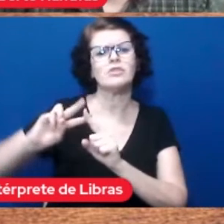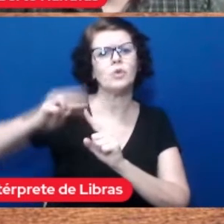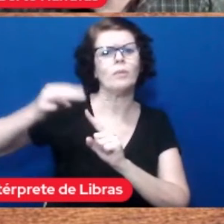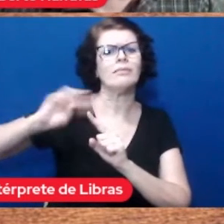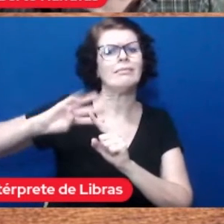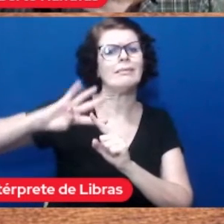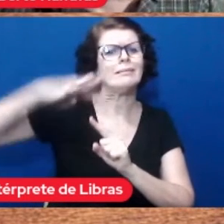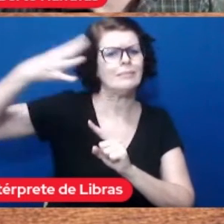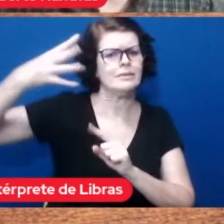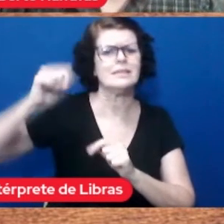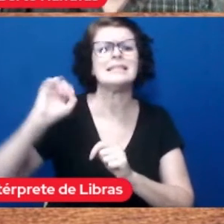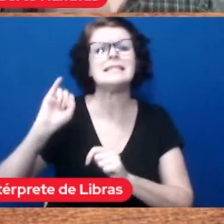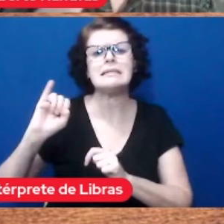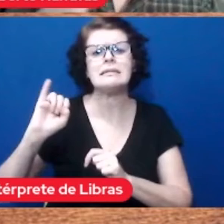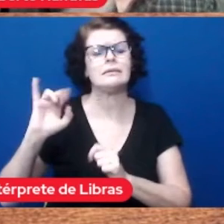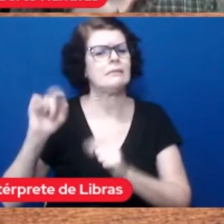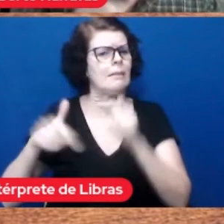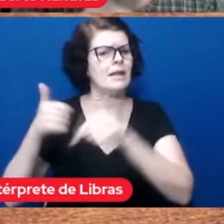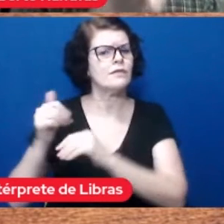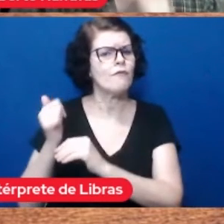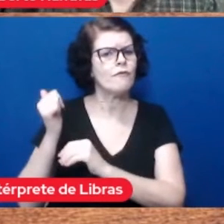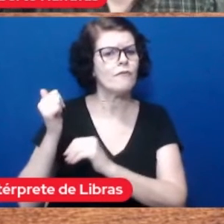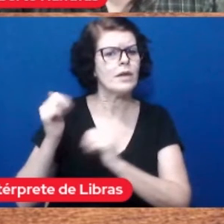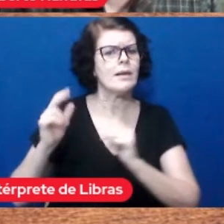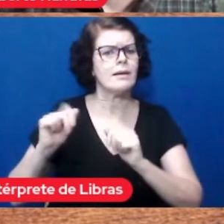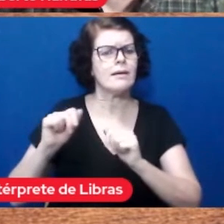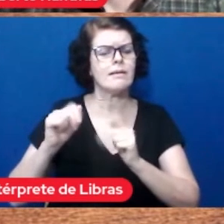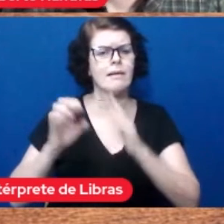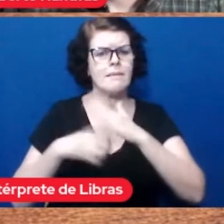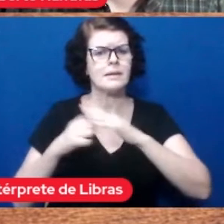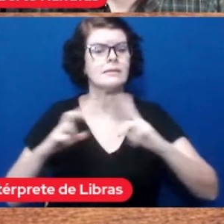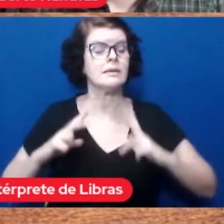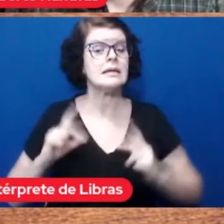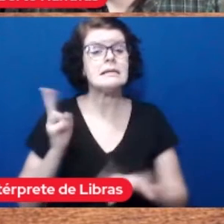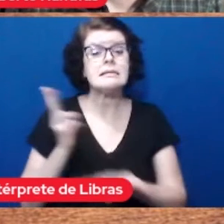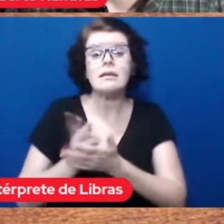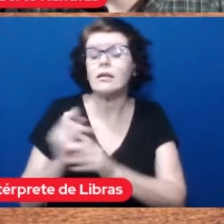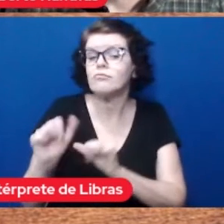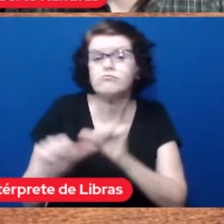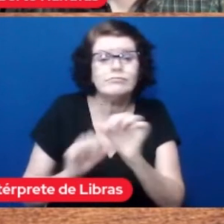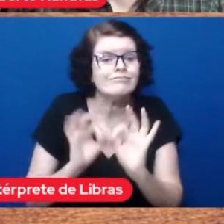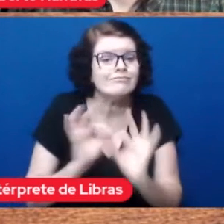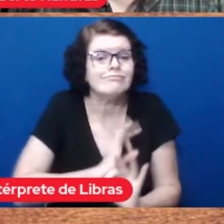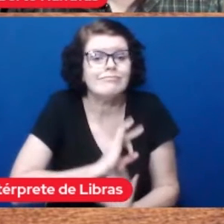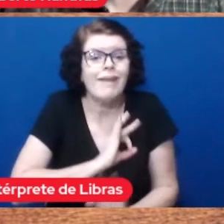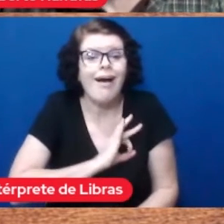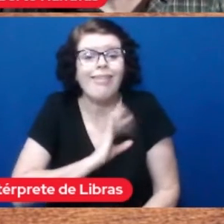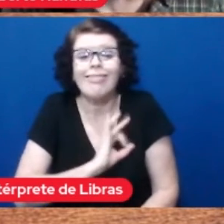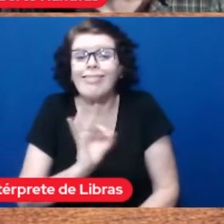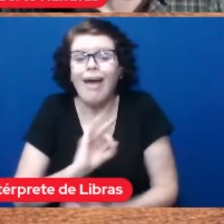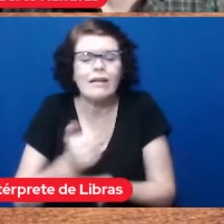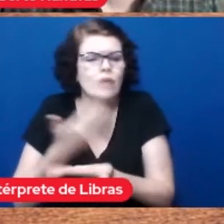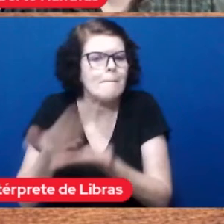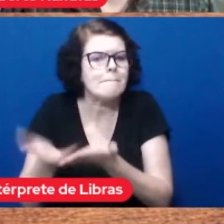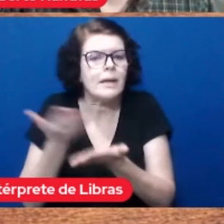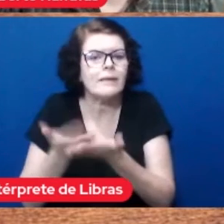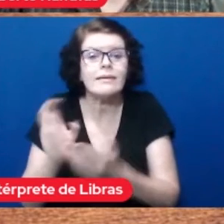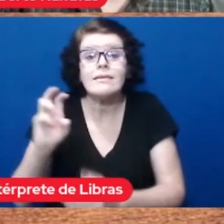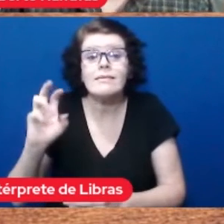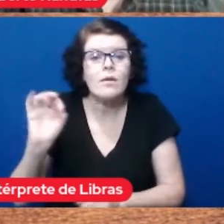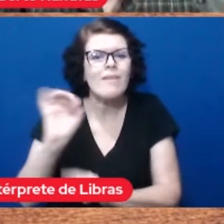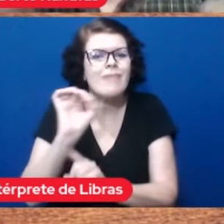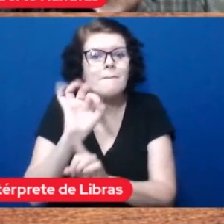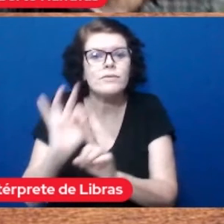quadro do que a gente ganha e nós estamos sem reajuste salarial já perdemos 50% do nosso